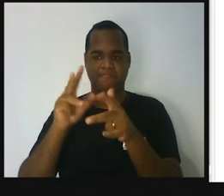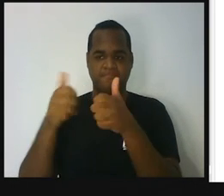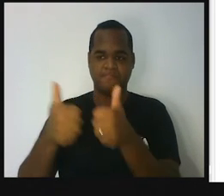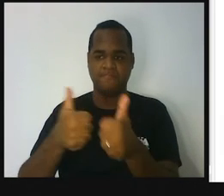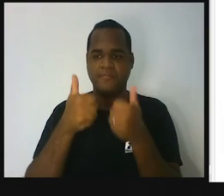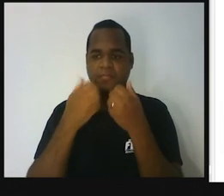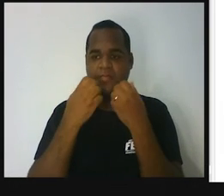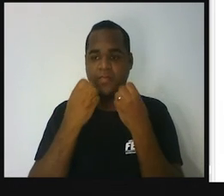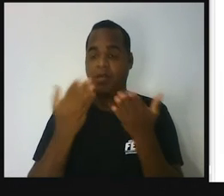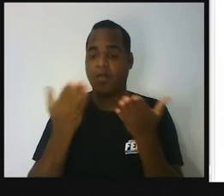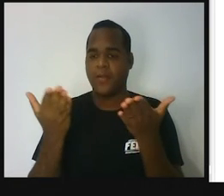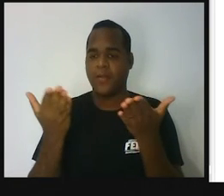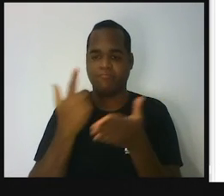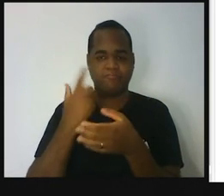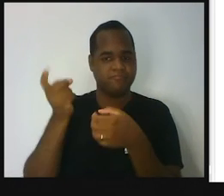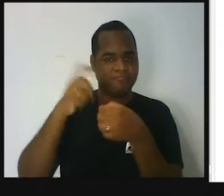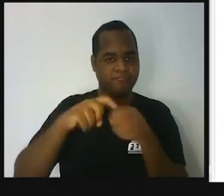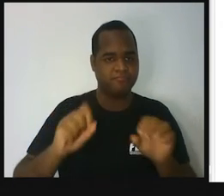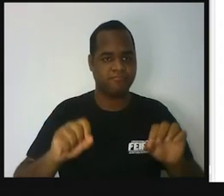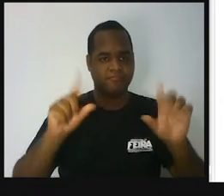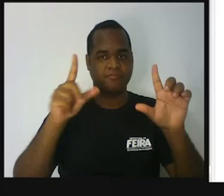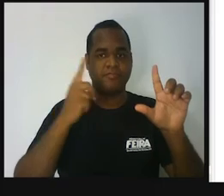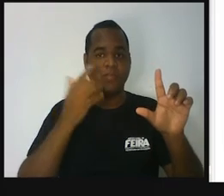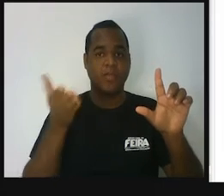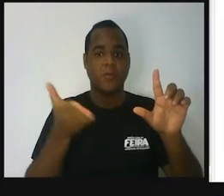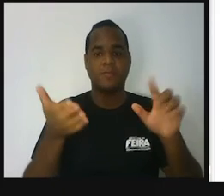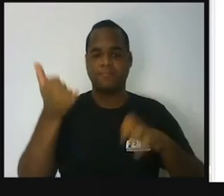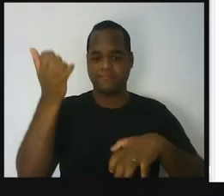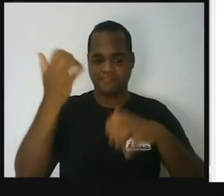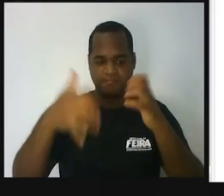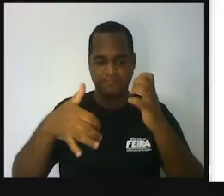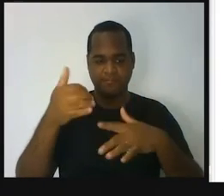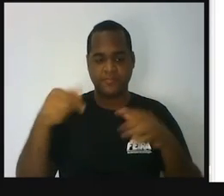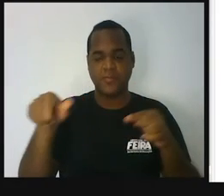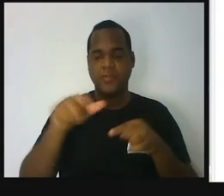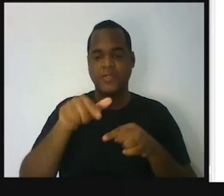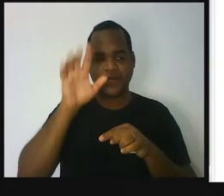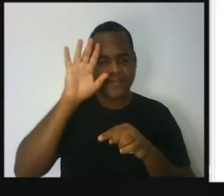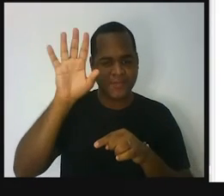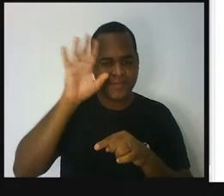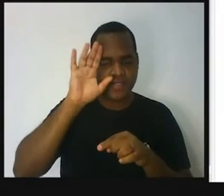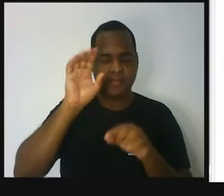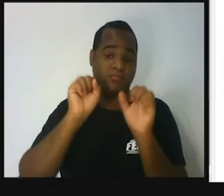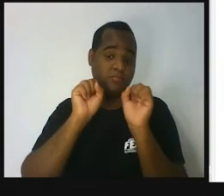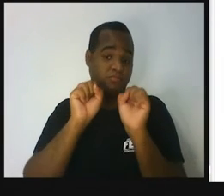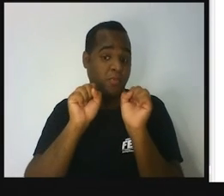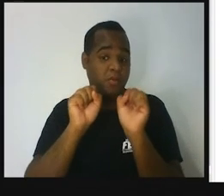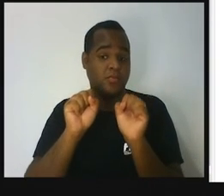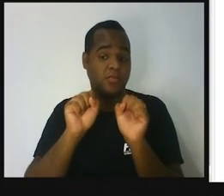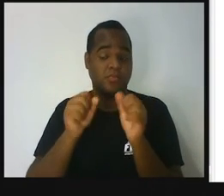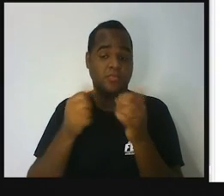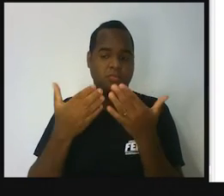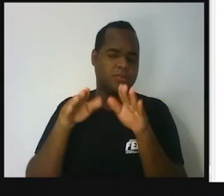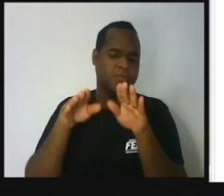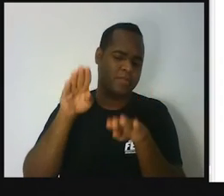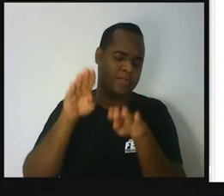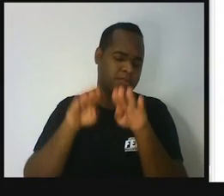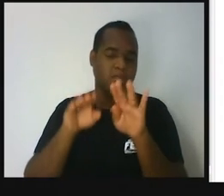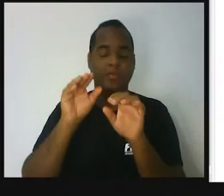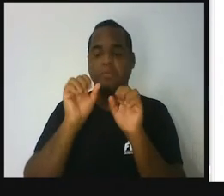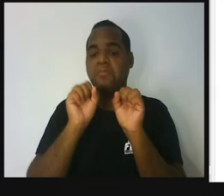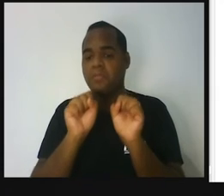Vamos voltar lá para cima, porque a gente vai agora pensar em algumas possibilidades, em algumas